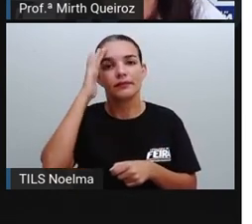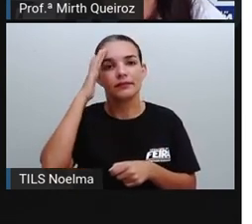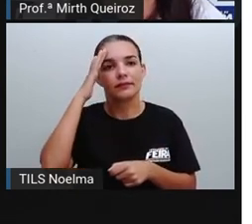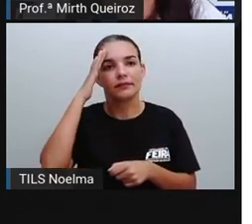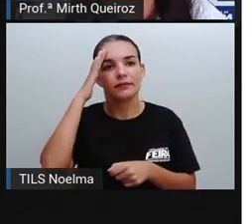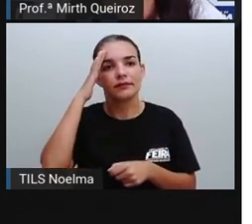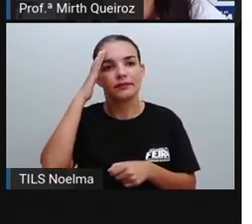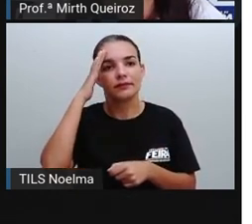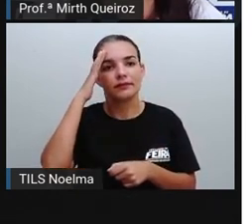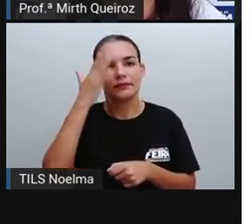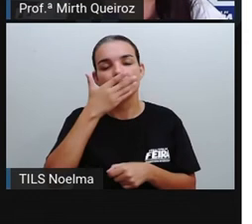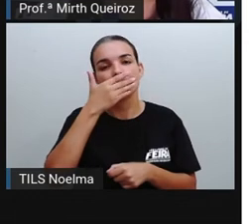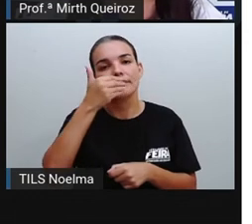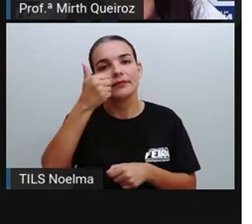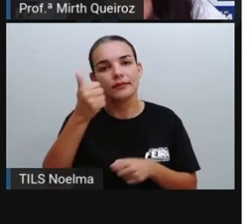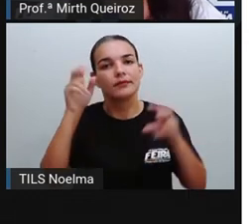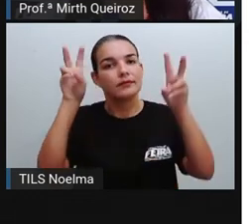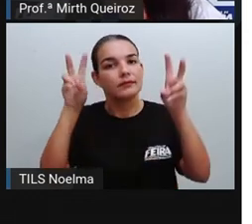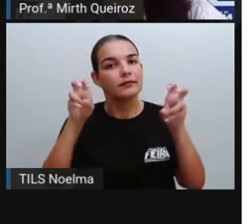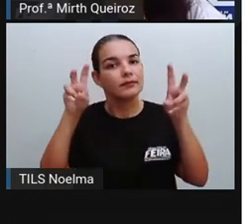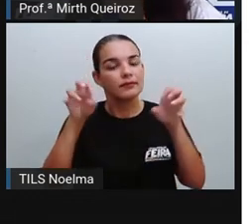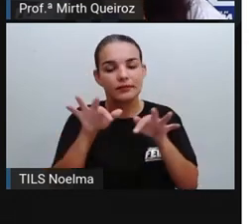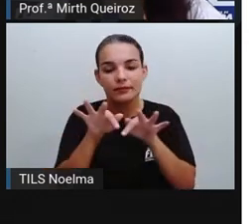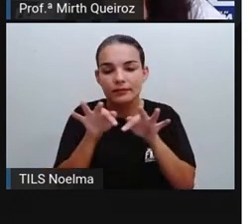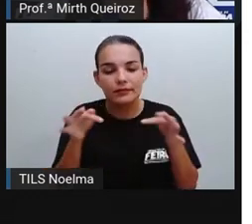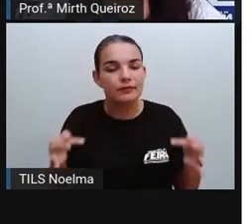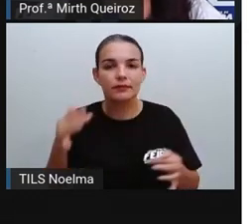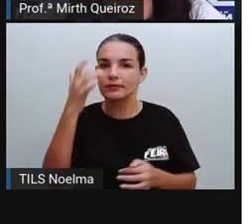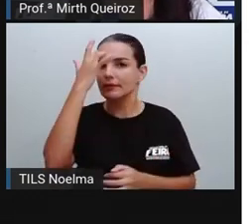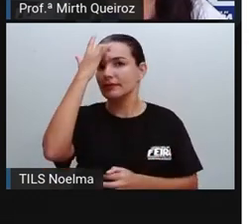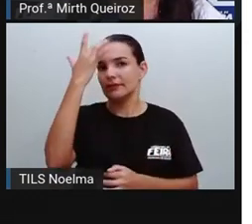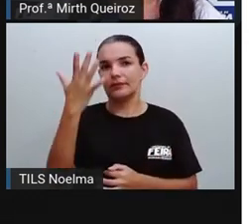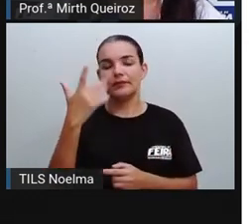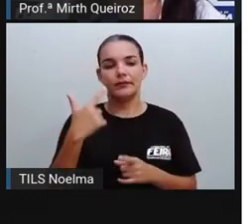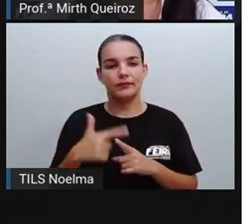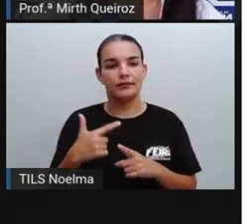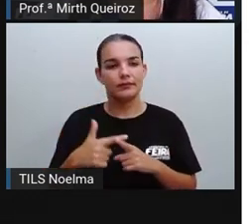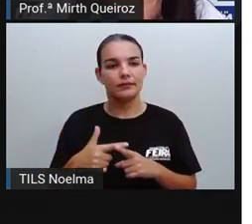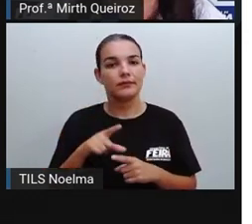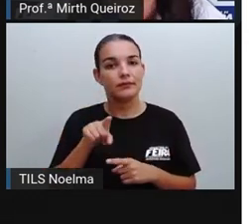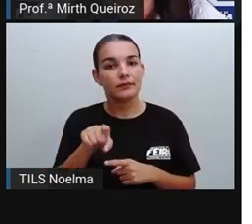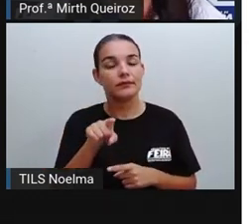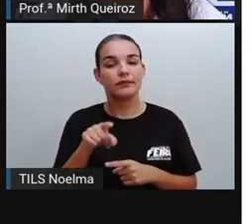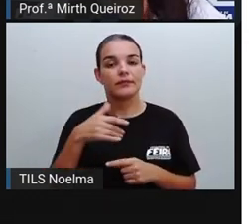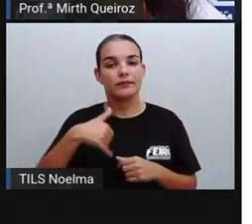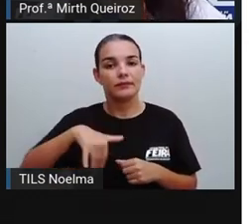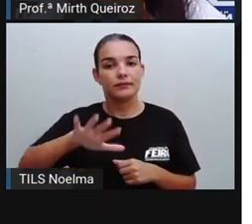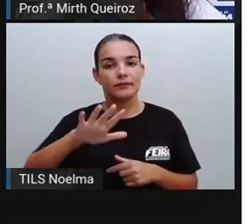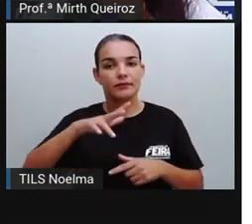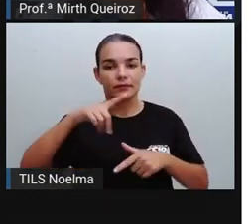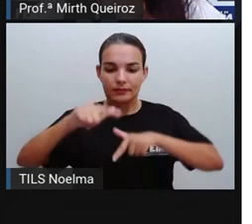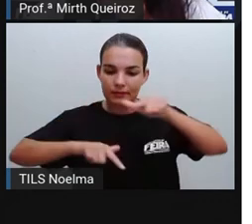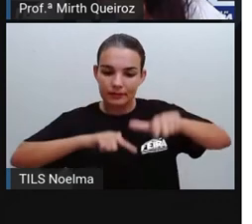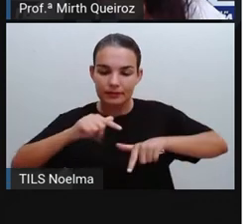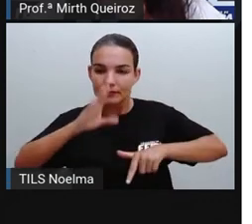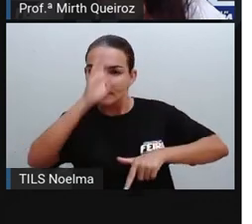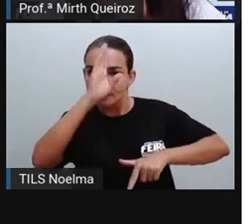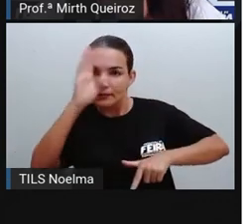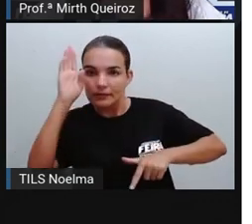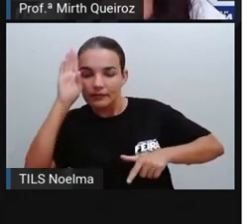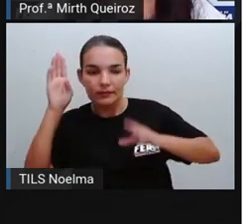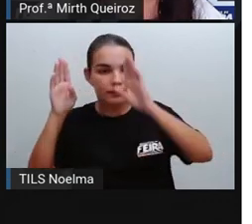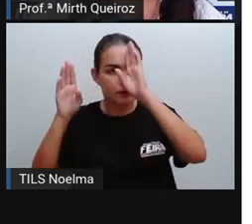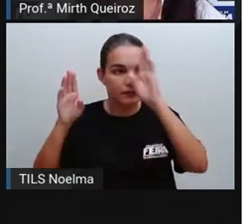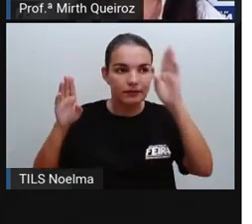o conteúdo de forma mais fácil. Isso porque a gente vai estar trabalhando os dois lados do nosso cérebro.